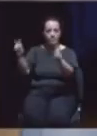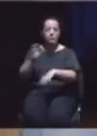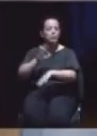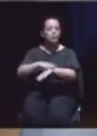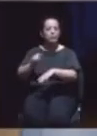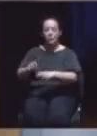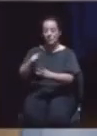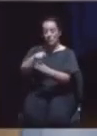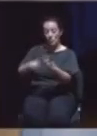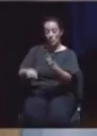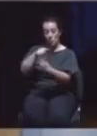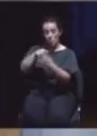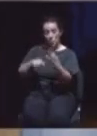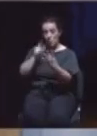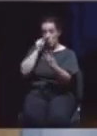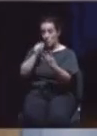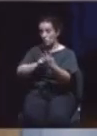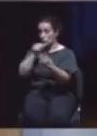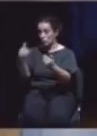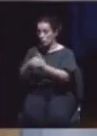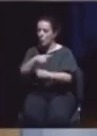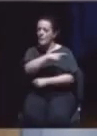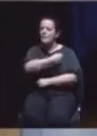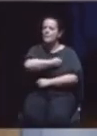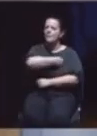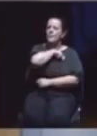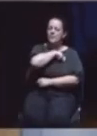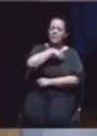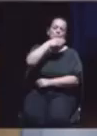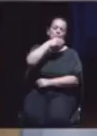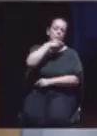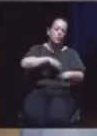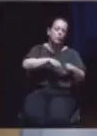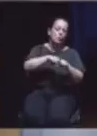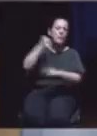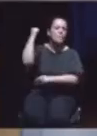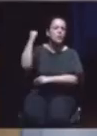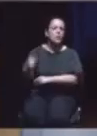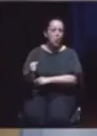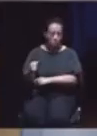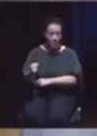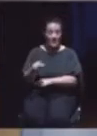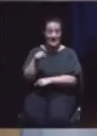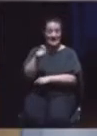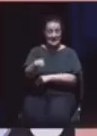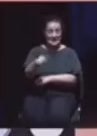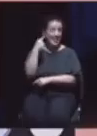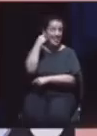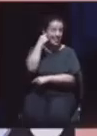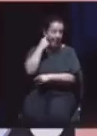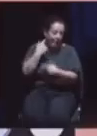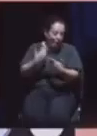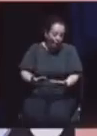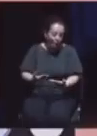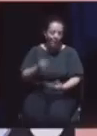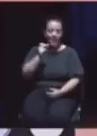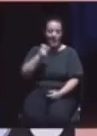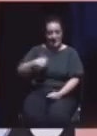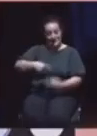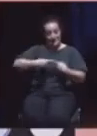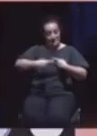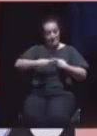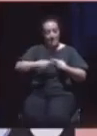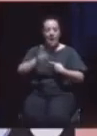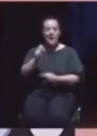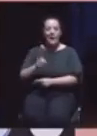de Abril de 74 e que a Assembleia já havia apreciado em reunião que prefaz exatamente 3 anos esta semana,